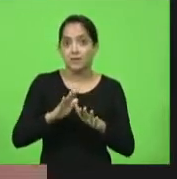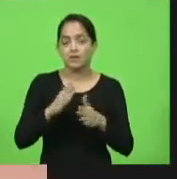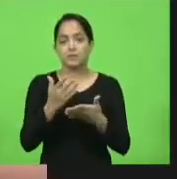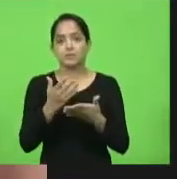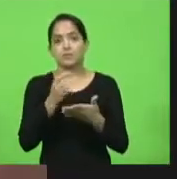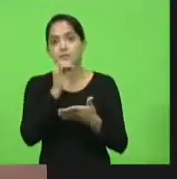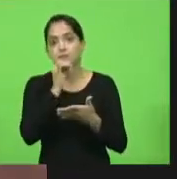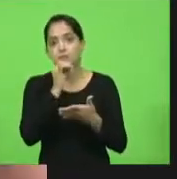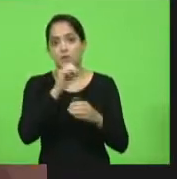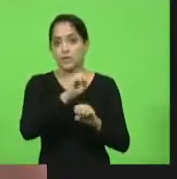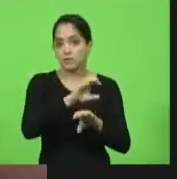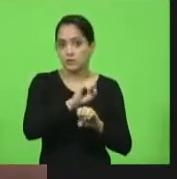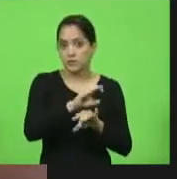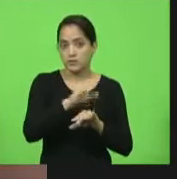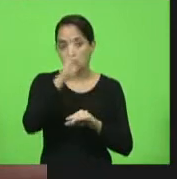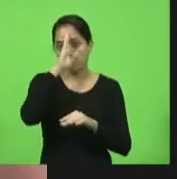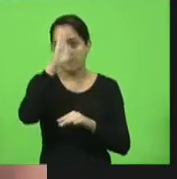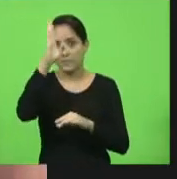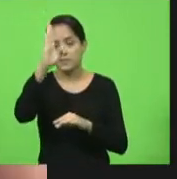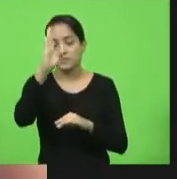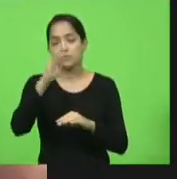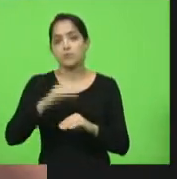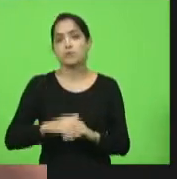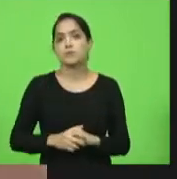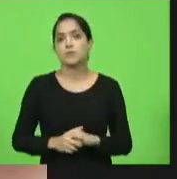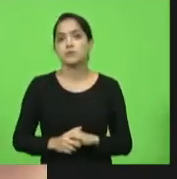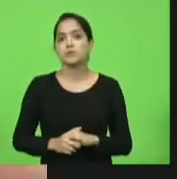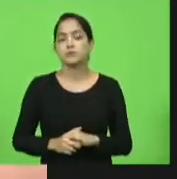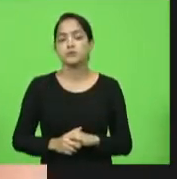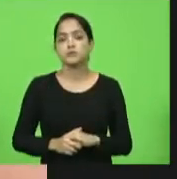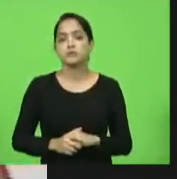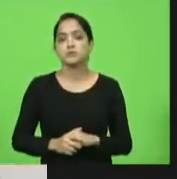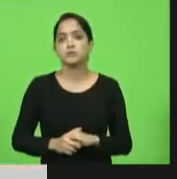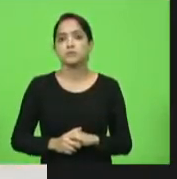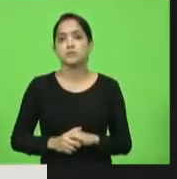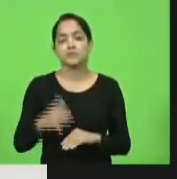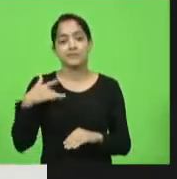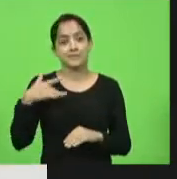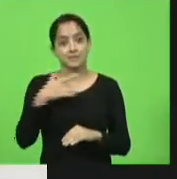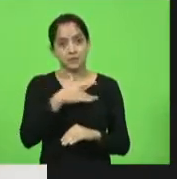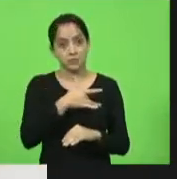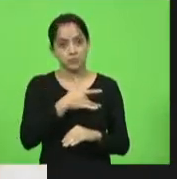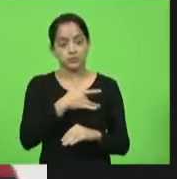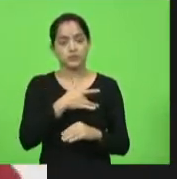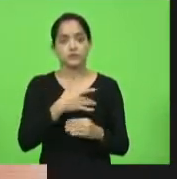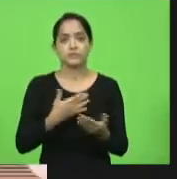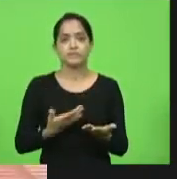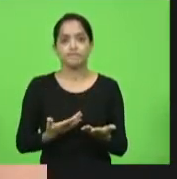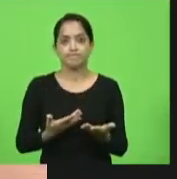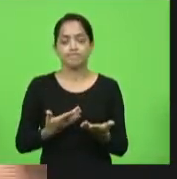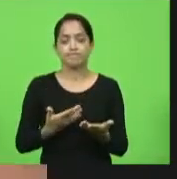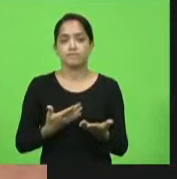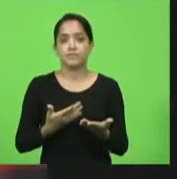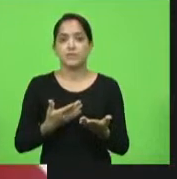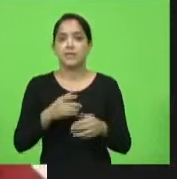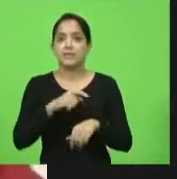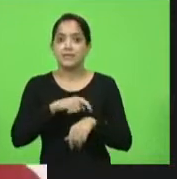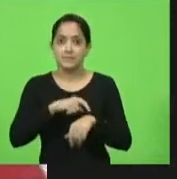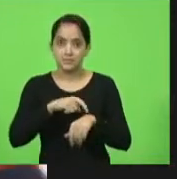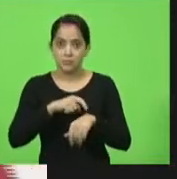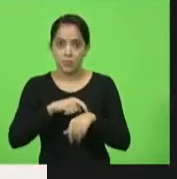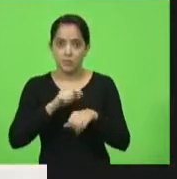e principalmente em saúde no momento de uma